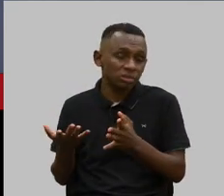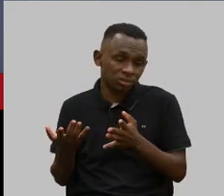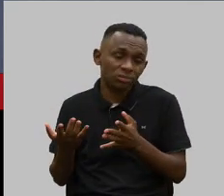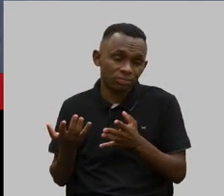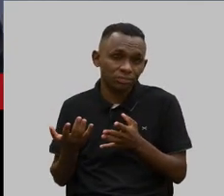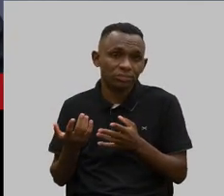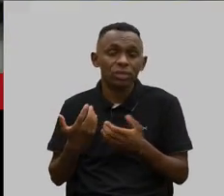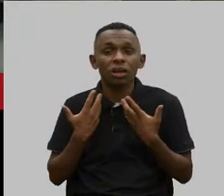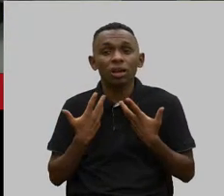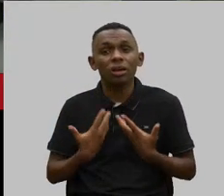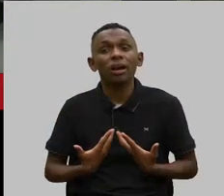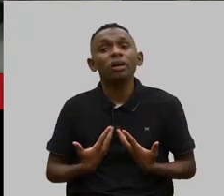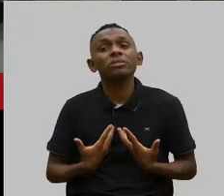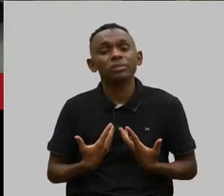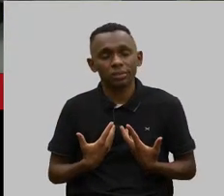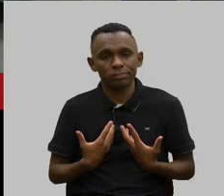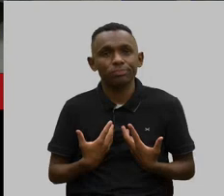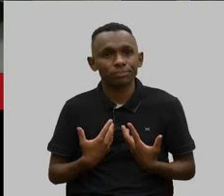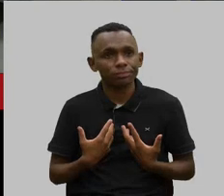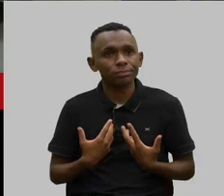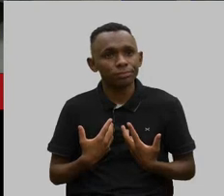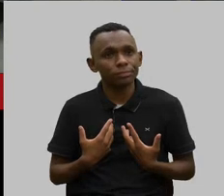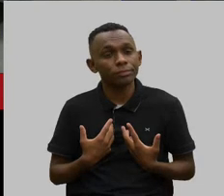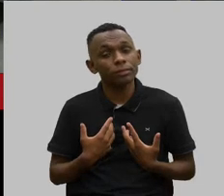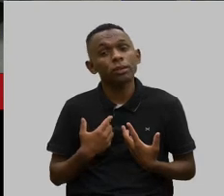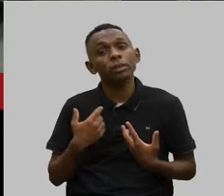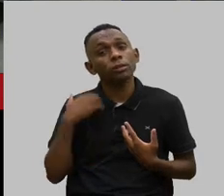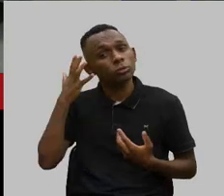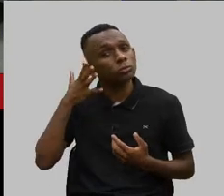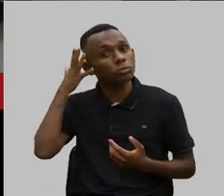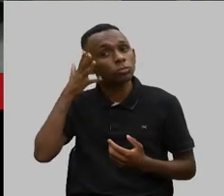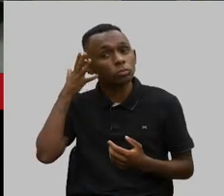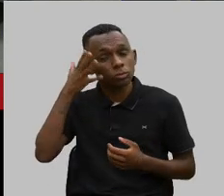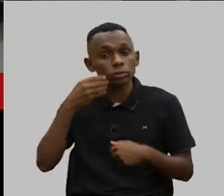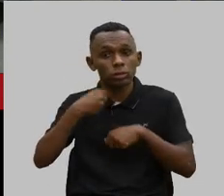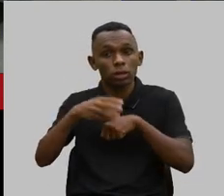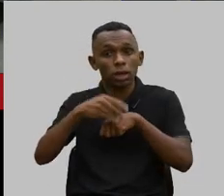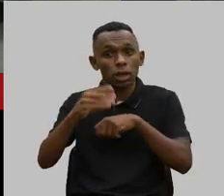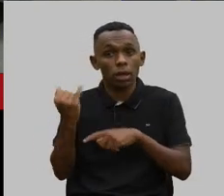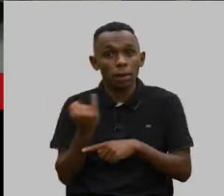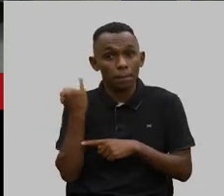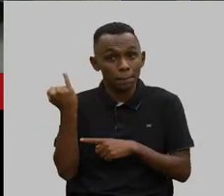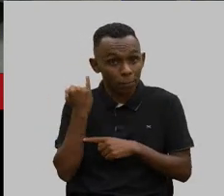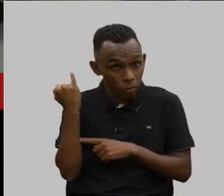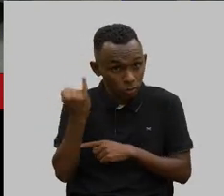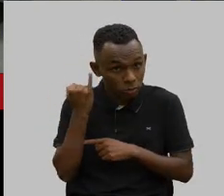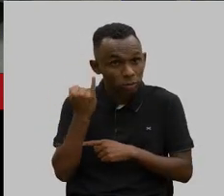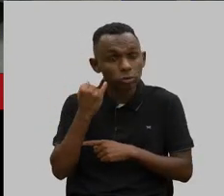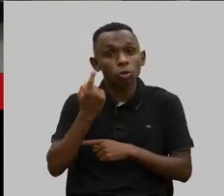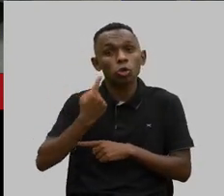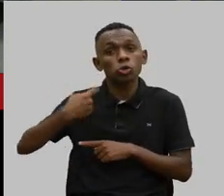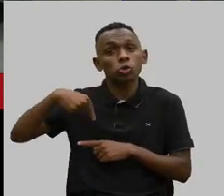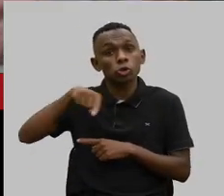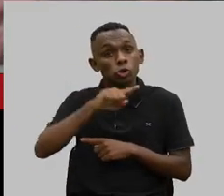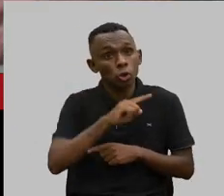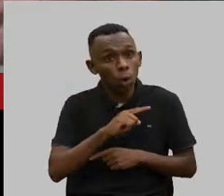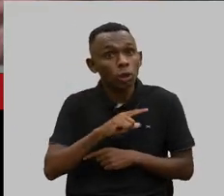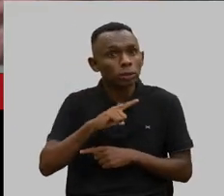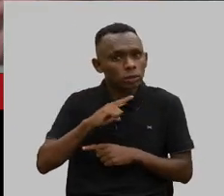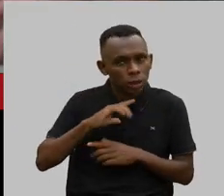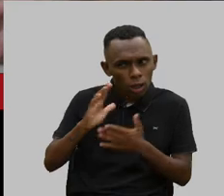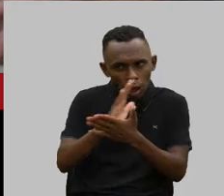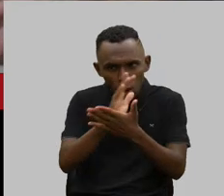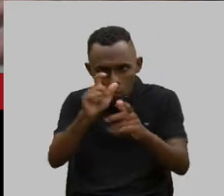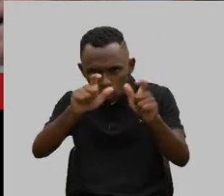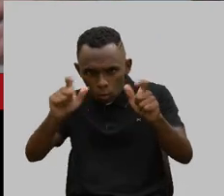cansa. E, aí, eu venho com a fala mais importante, que é a condição dos nossos. Eu estou vendo que tem mais mãe aqui. Só do